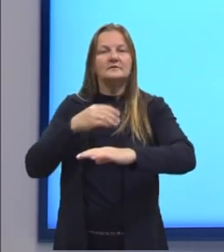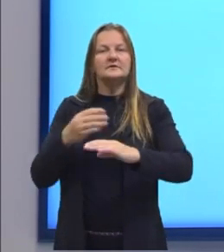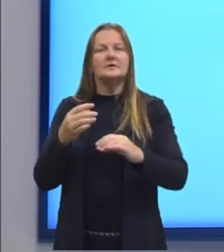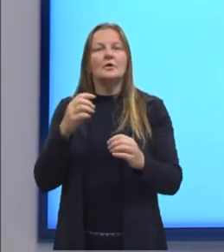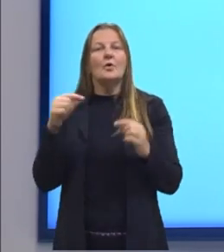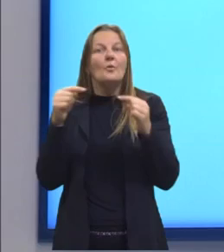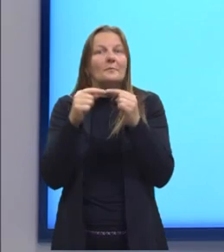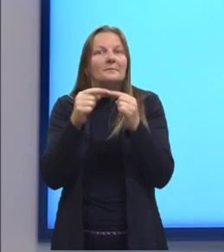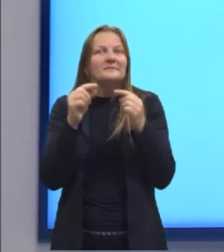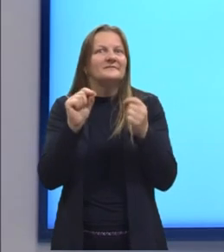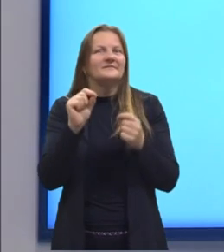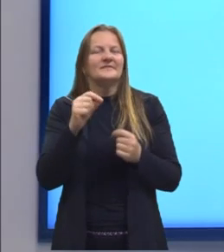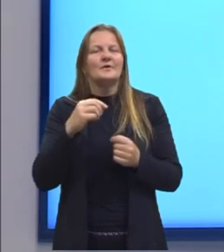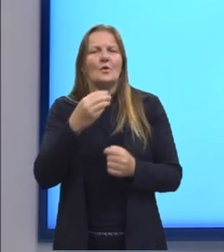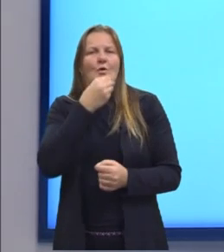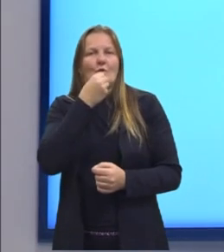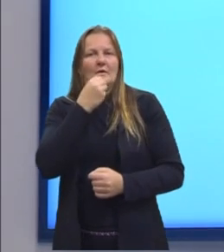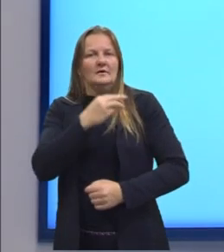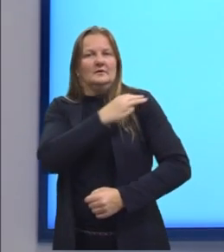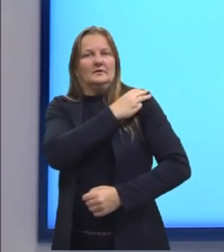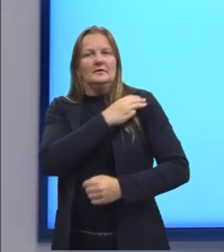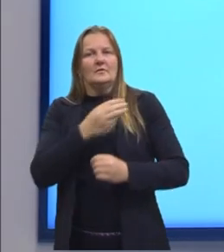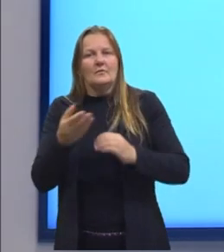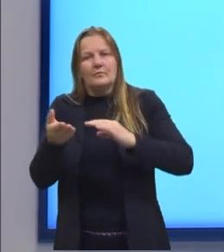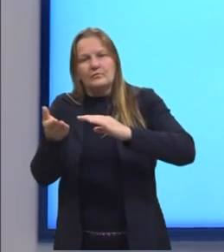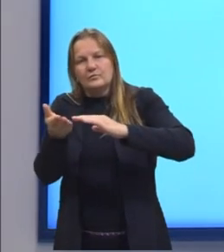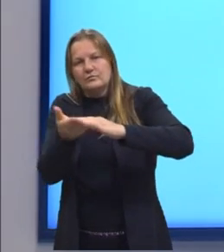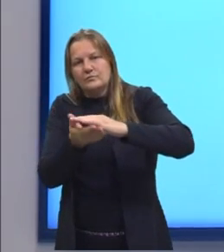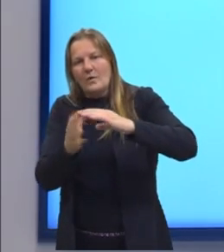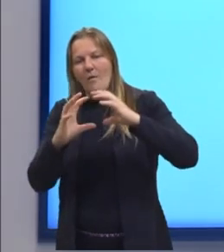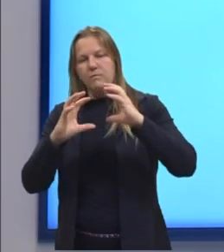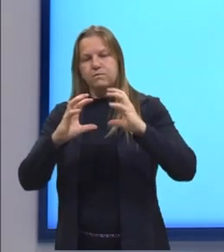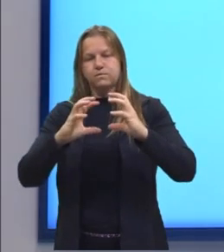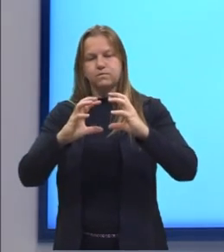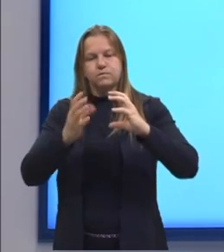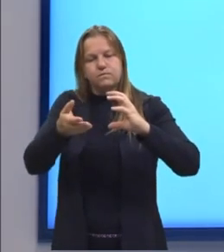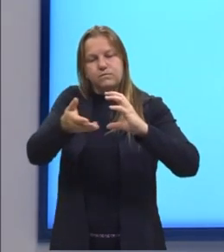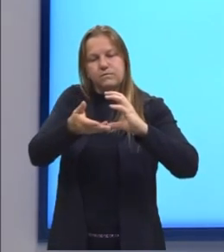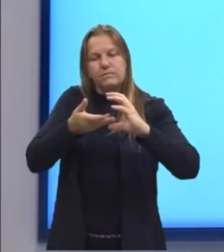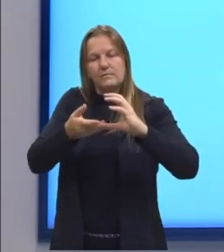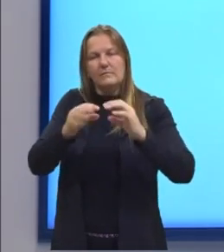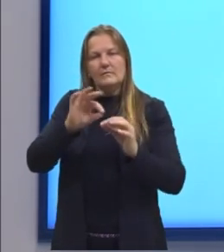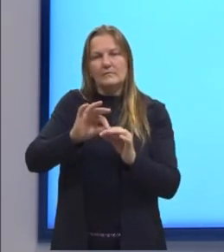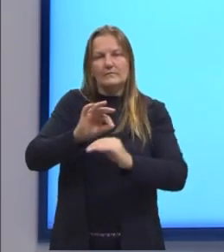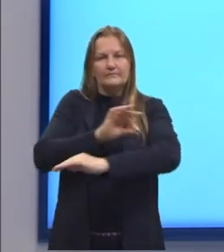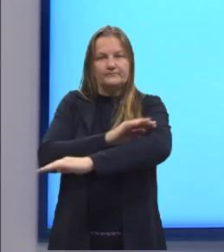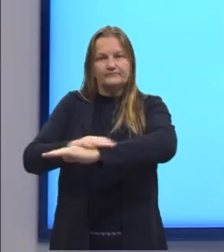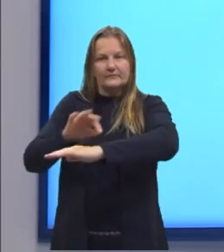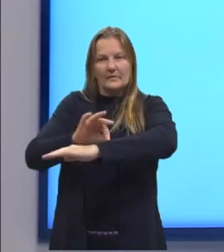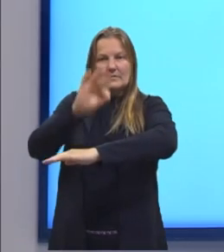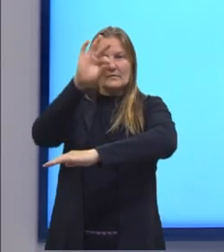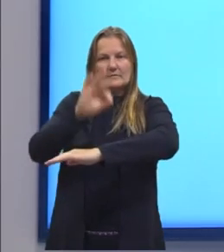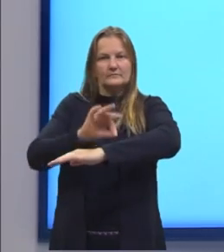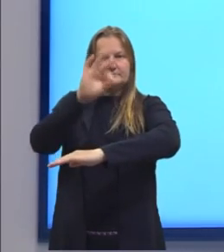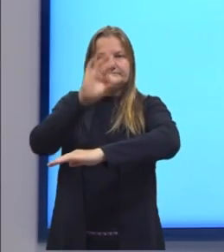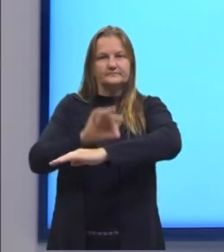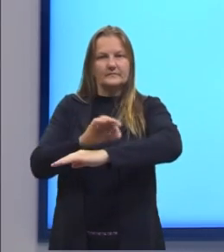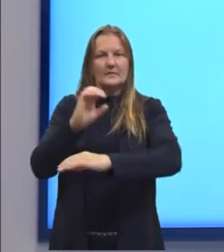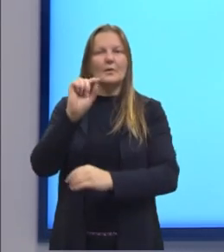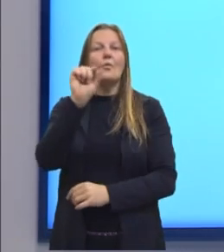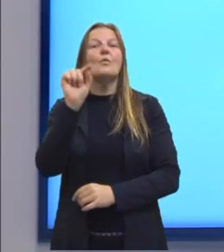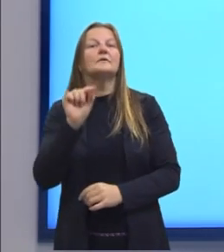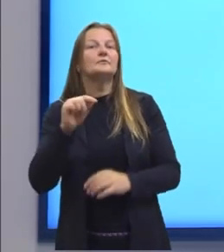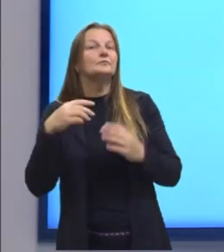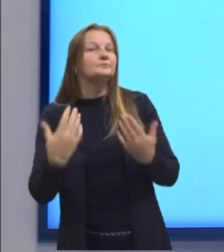seus objetivos, o chefe deverá cortar a calota do melão numa altura H em centímetro igual a